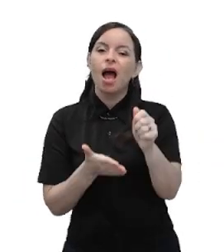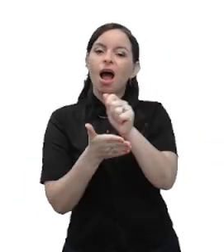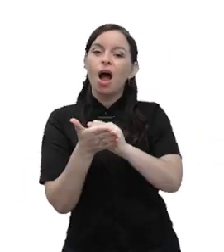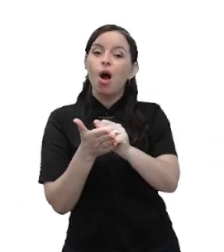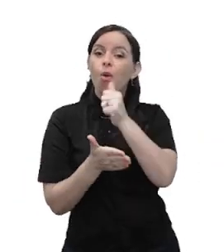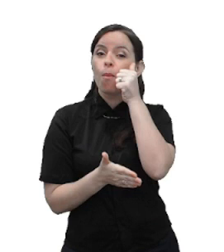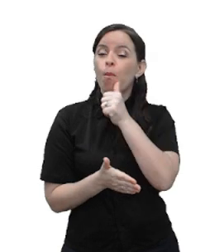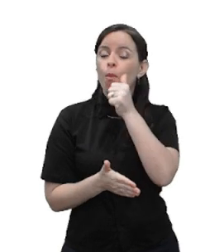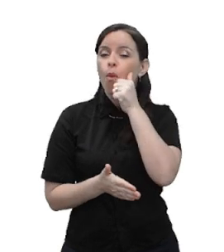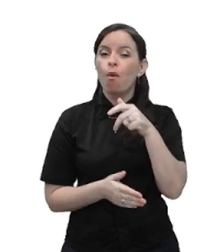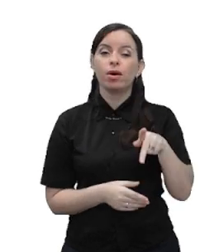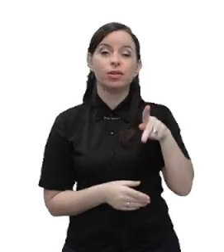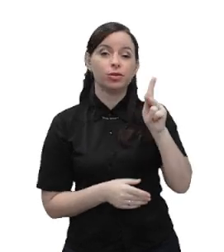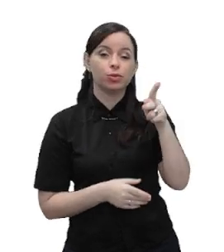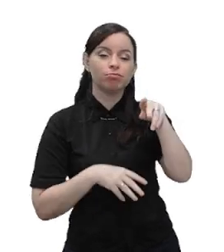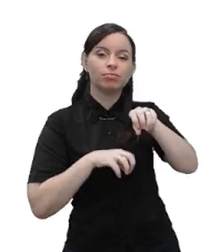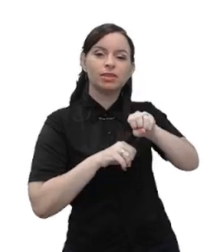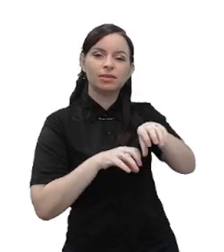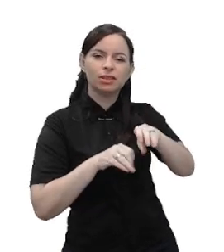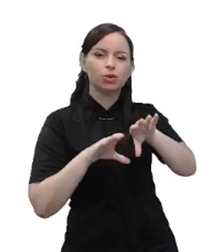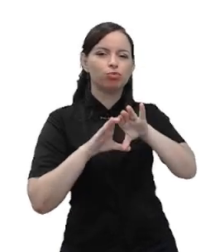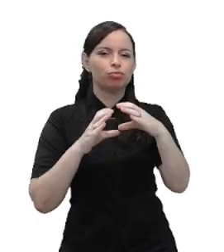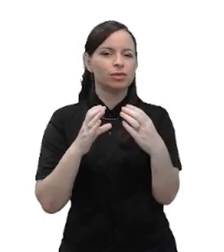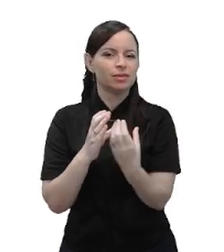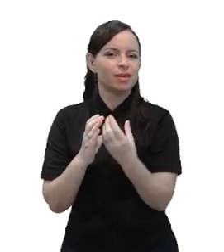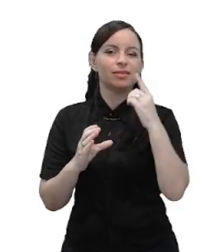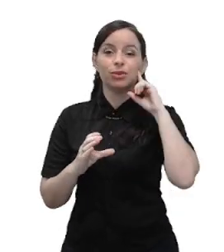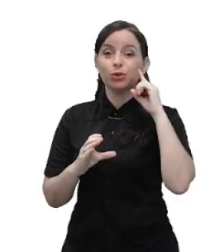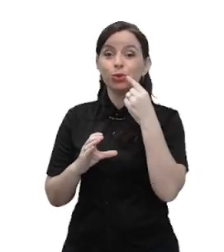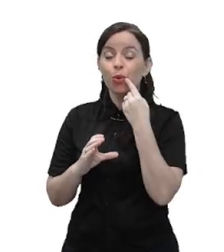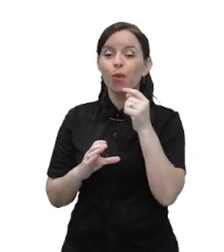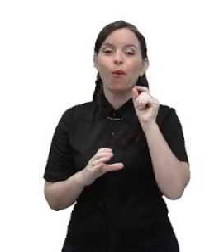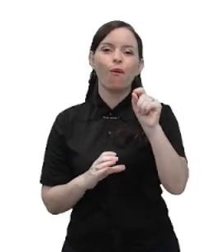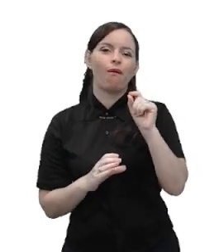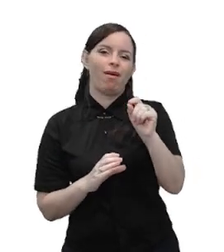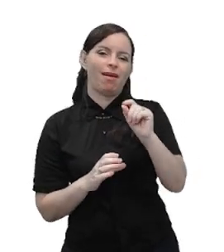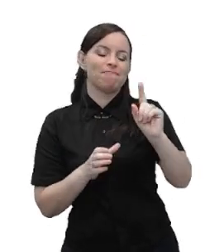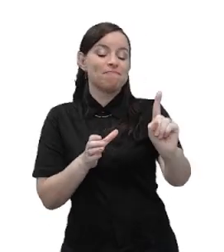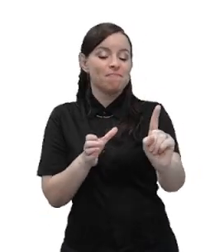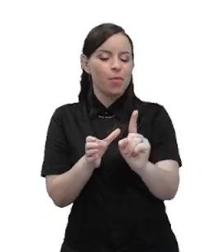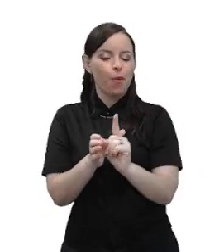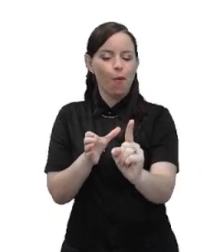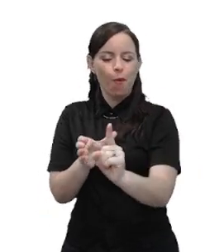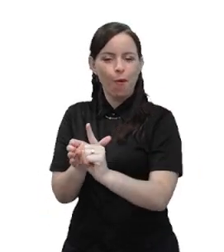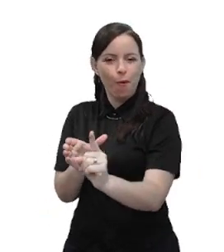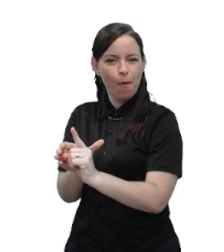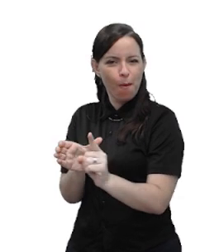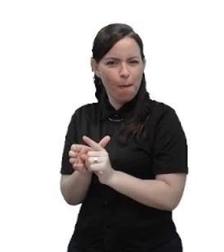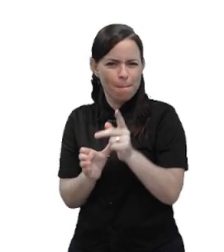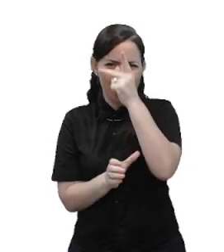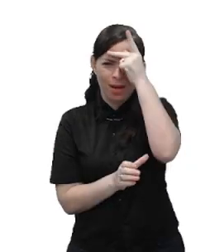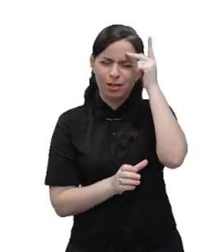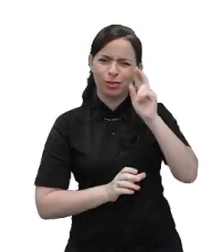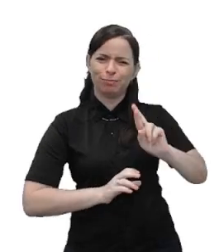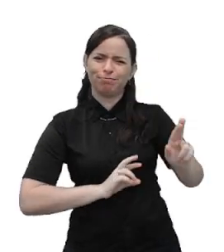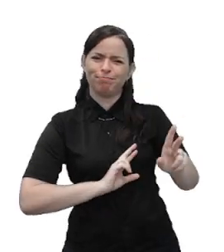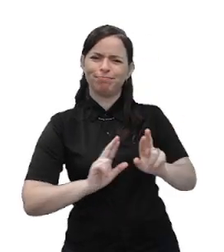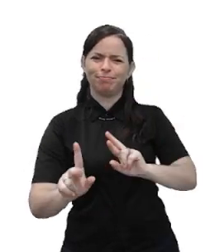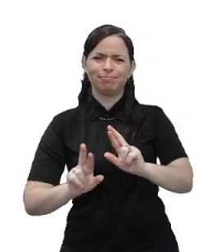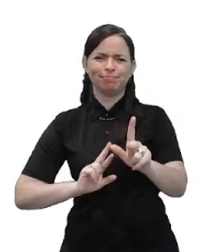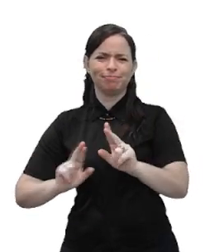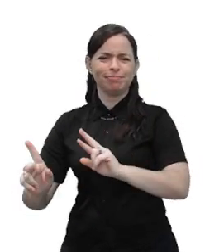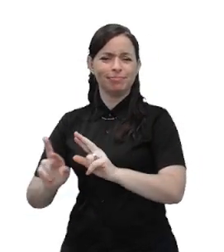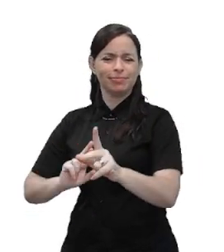mencionar sobre comunidade surda, que a comunidade surda pode incluir pessoas que não são eles mesmos